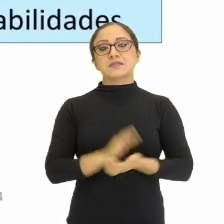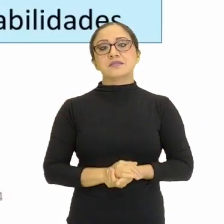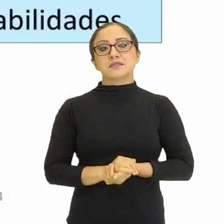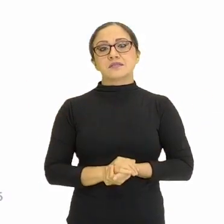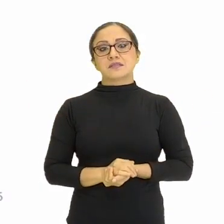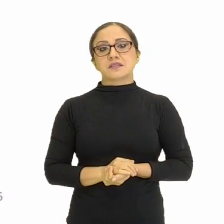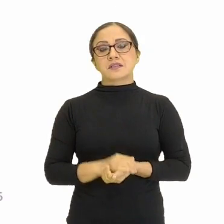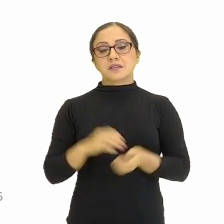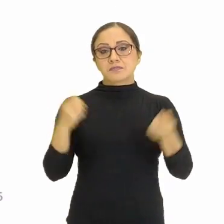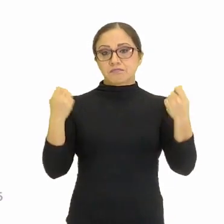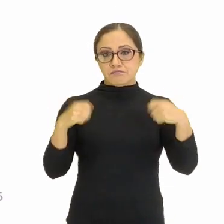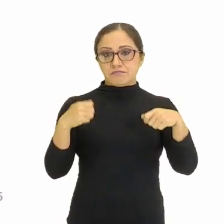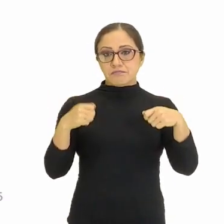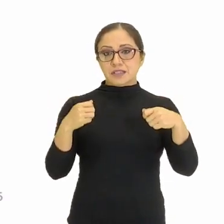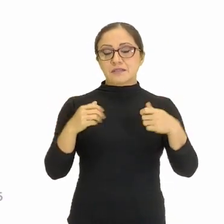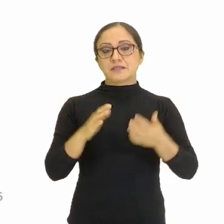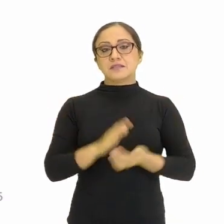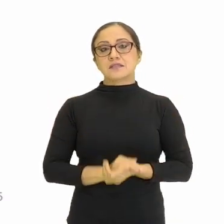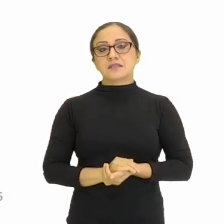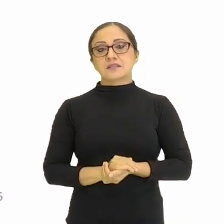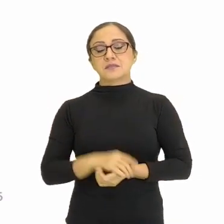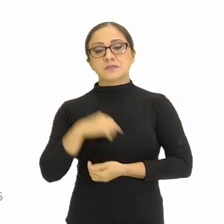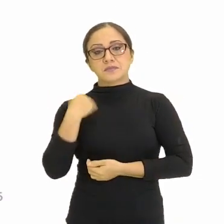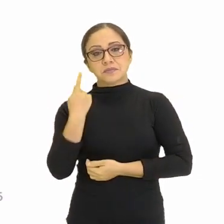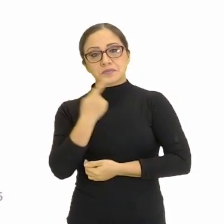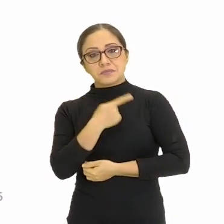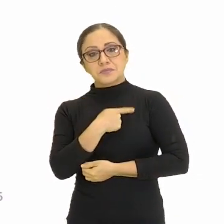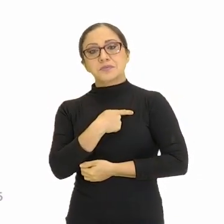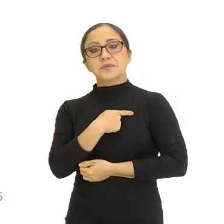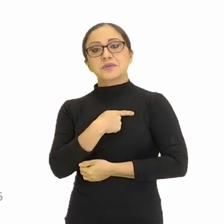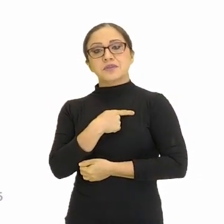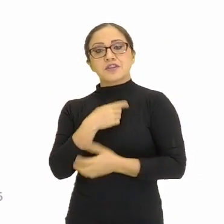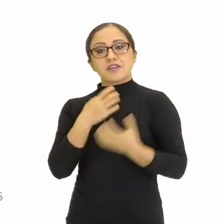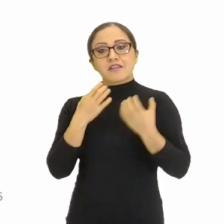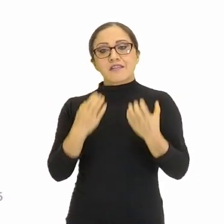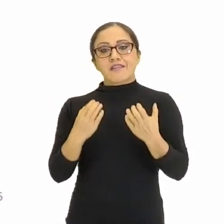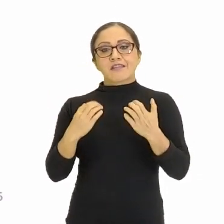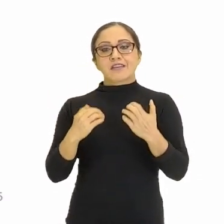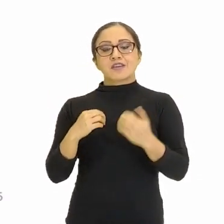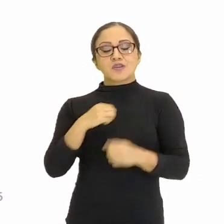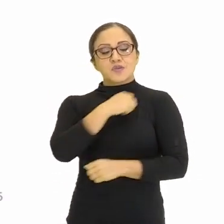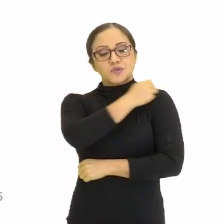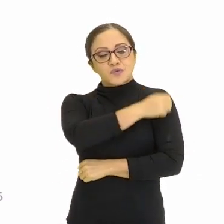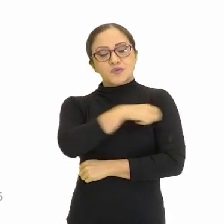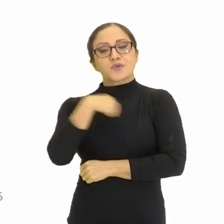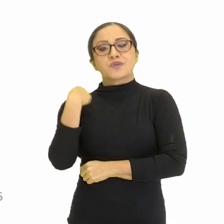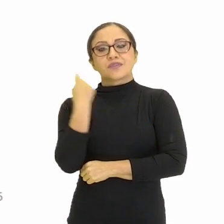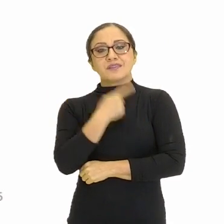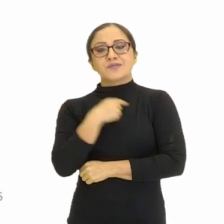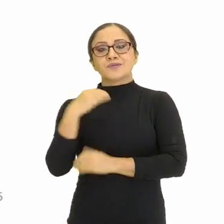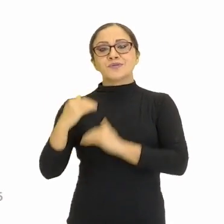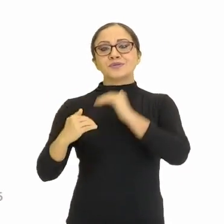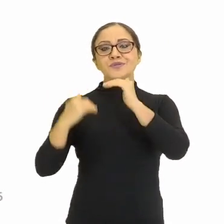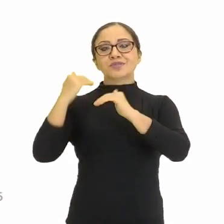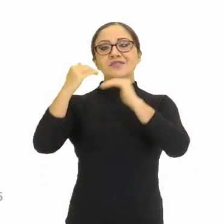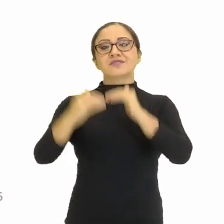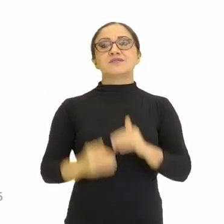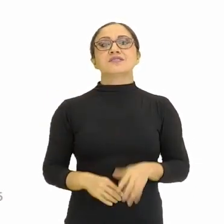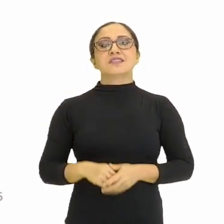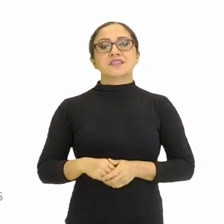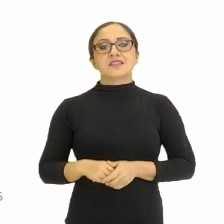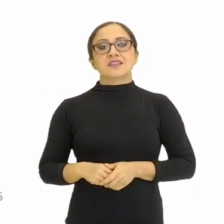são as habilidades necessárias para que a gente, porque a gente quer que os alunos desenvolvam. Então, observação, problematização,